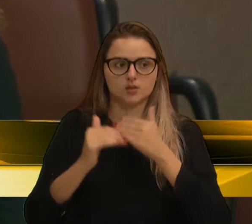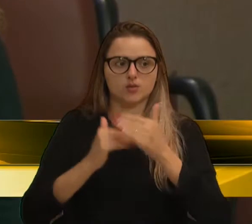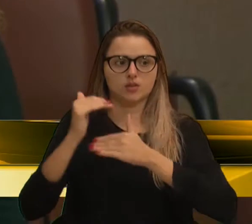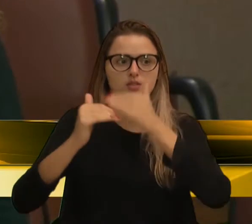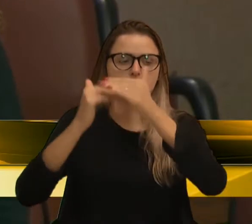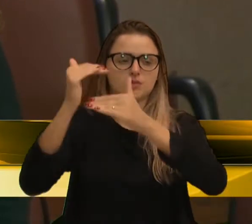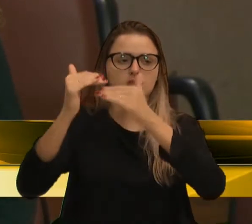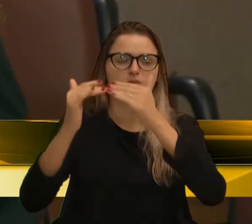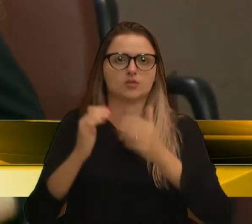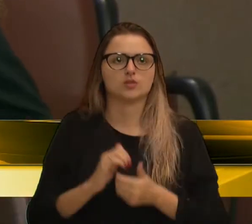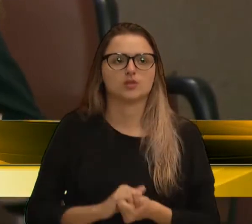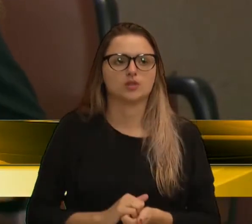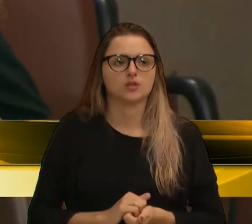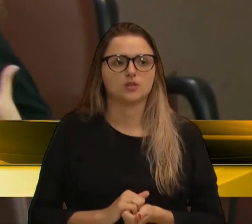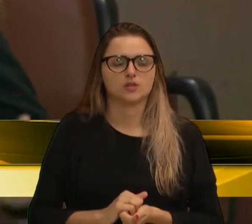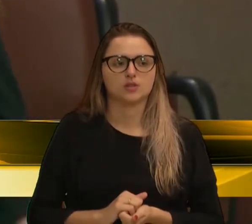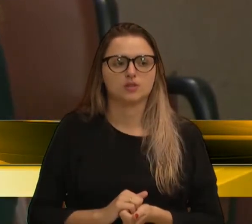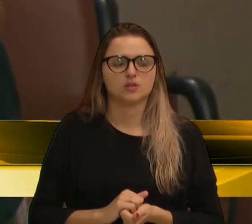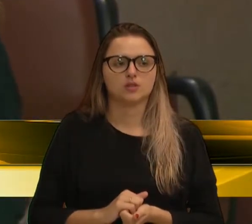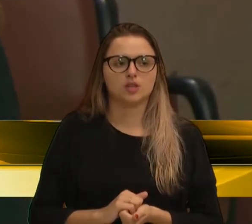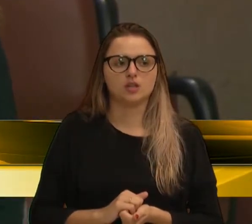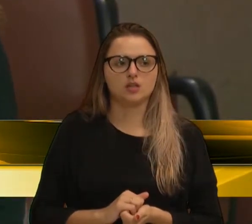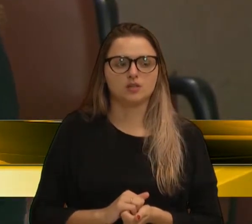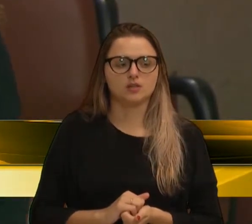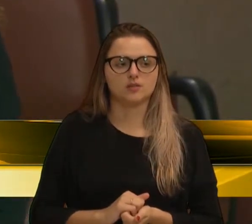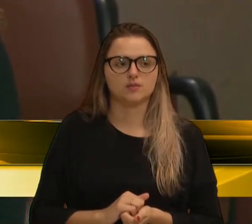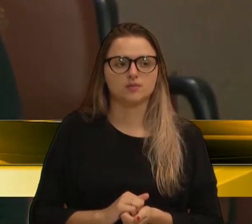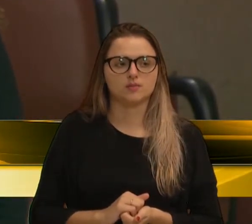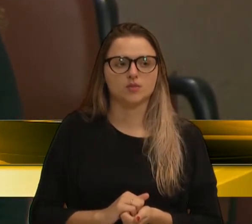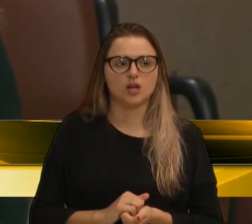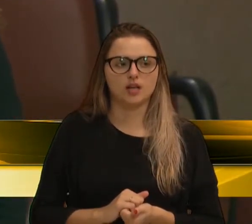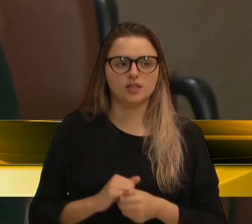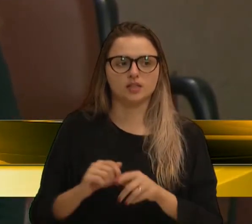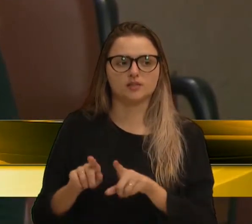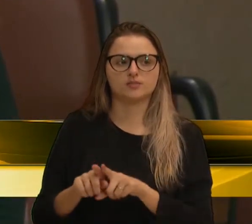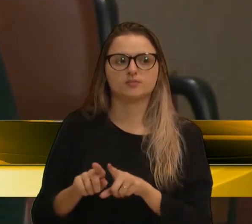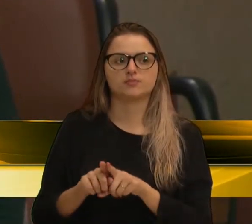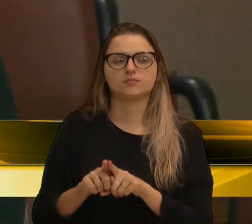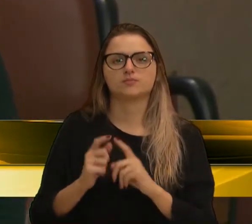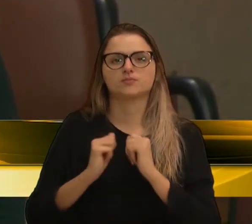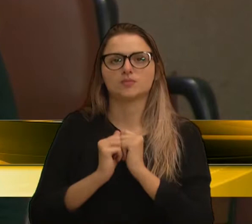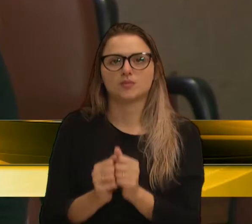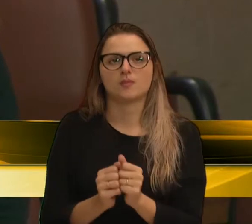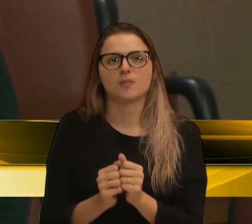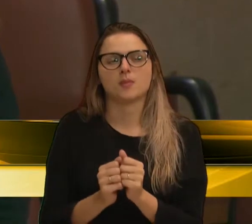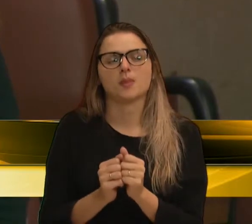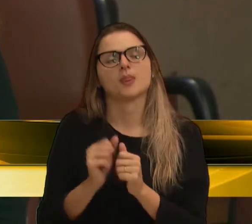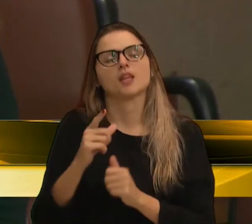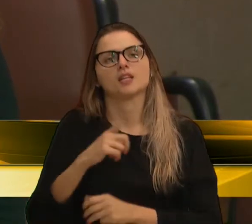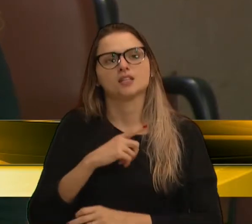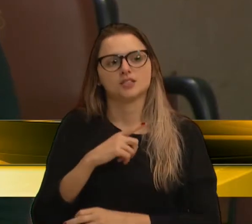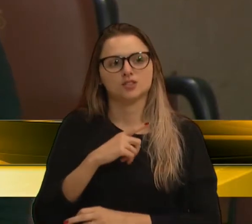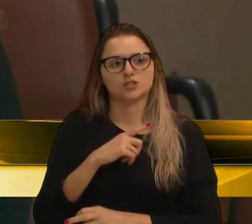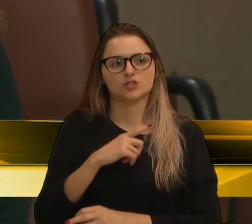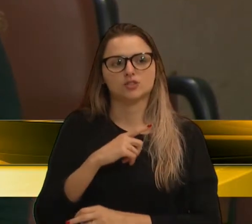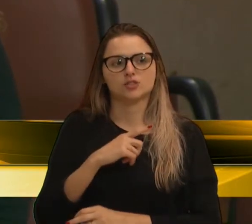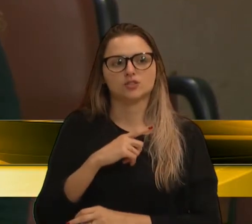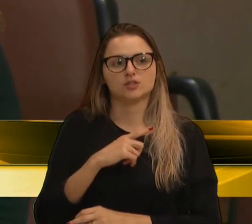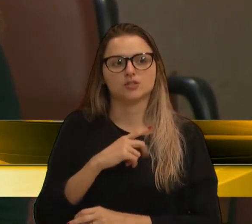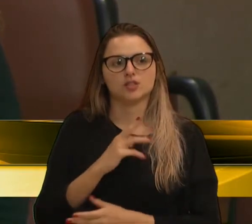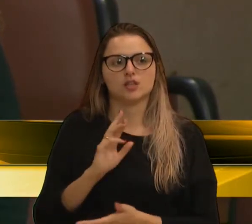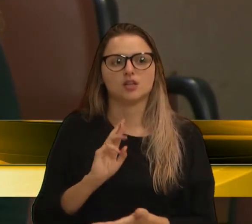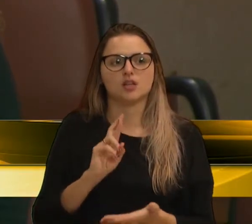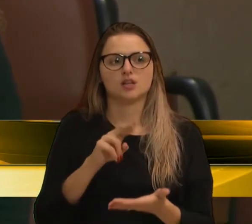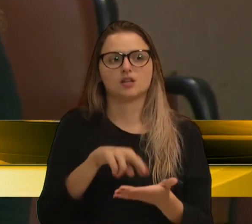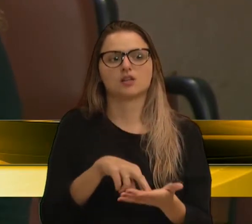a questão de Canela ter um projeto pronto, no entanto, eles não possuem a outorga para a realização